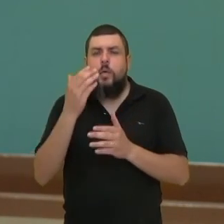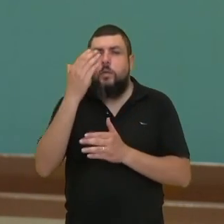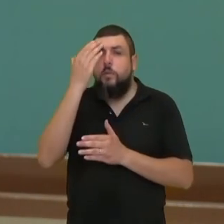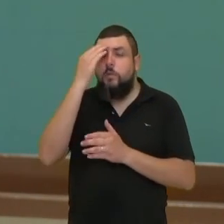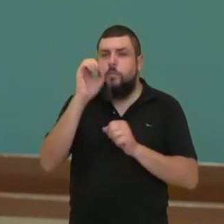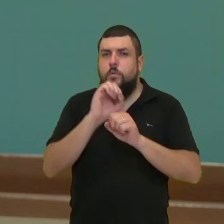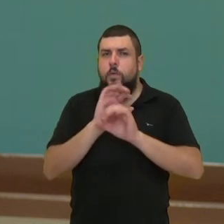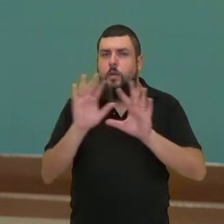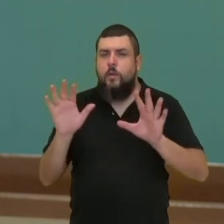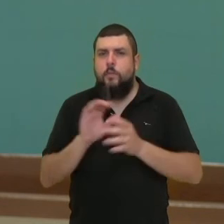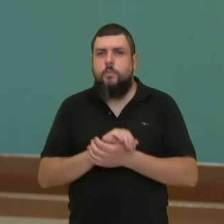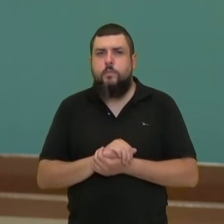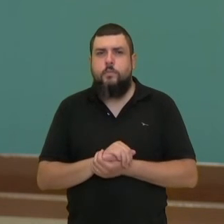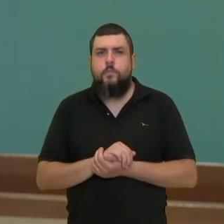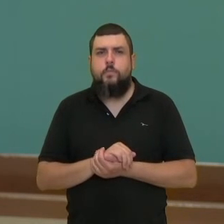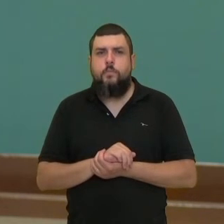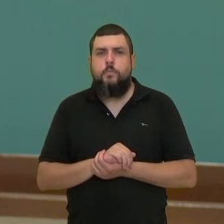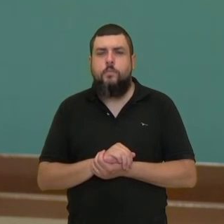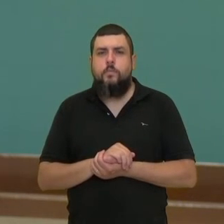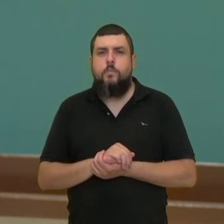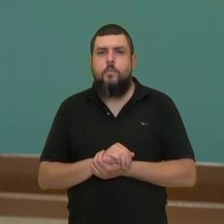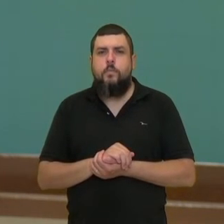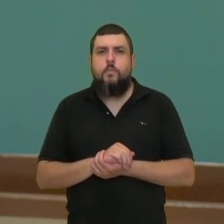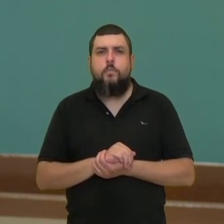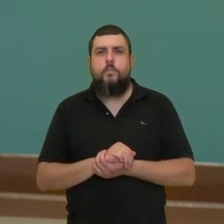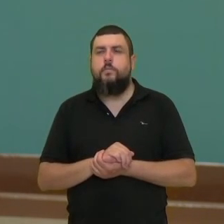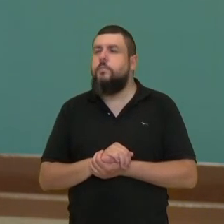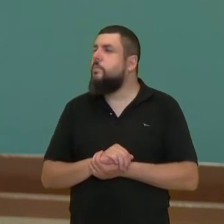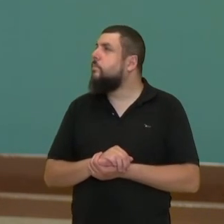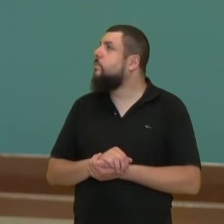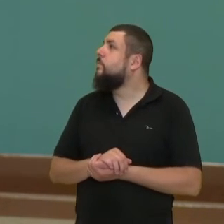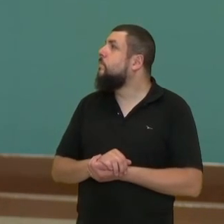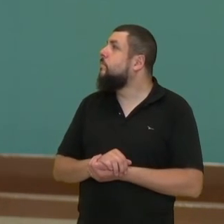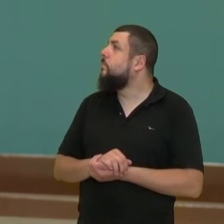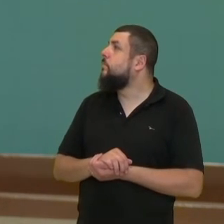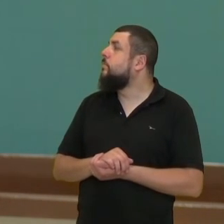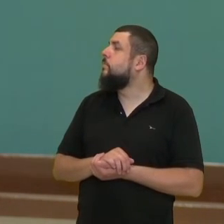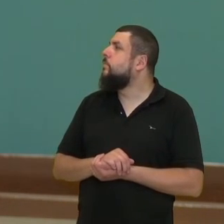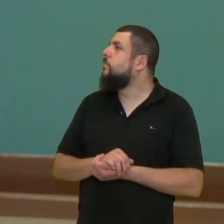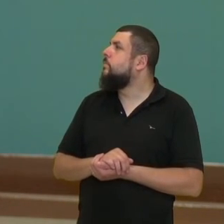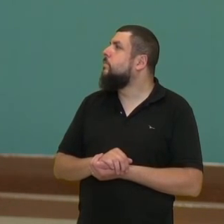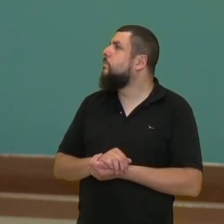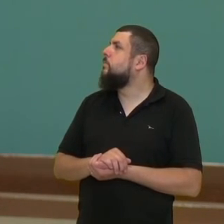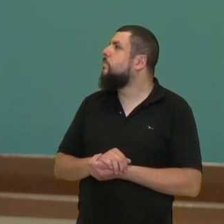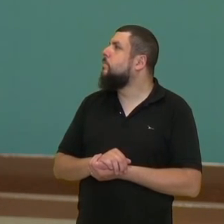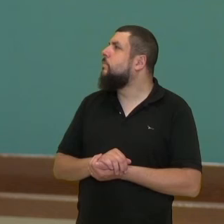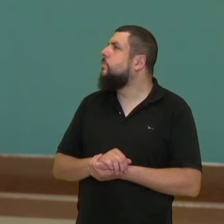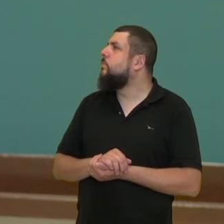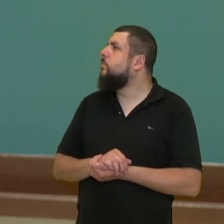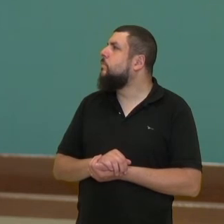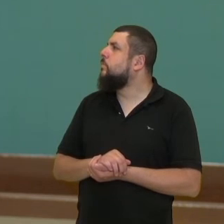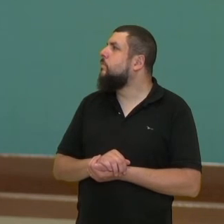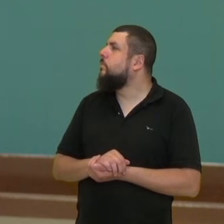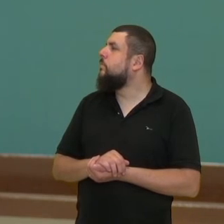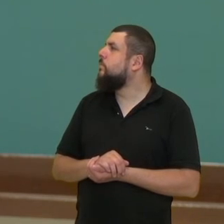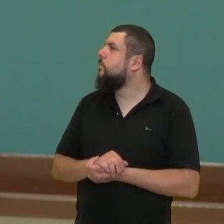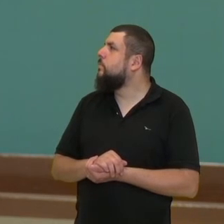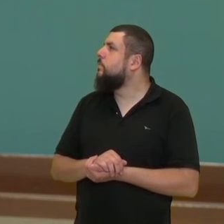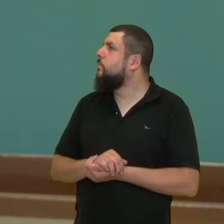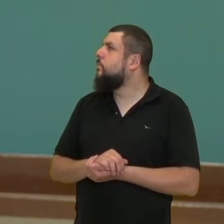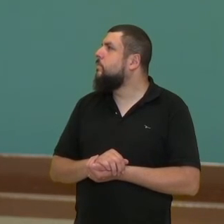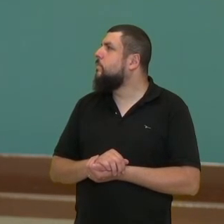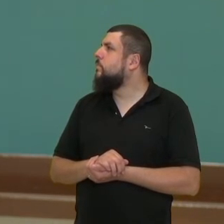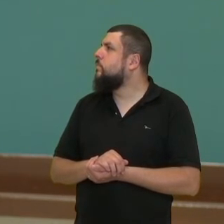Olha o exemplo. Essa normativa gerou reação de publicitários que defendem sua liberdade de expressão. Além disso,